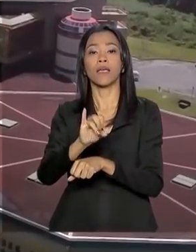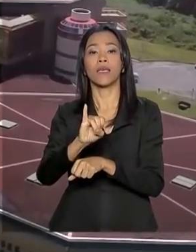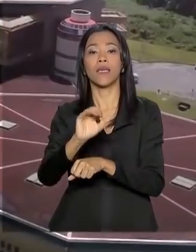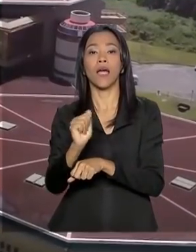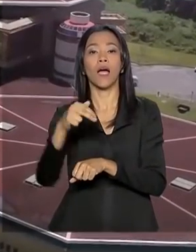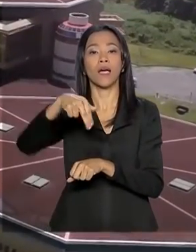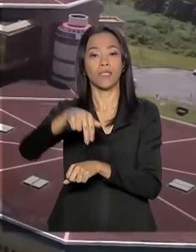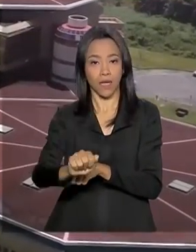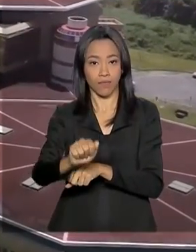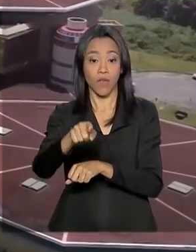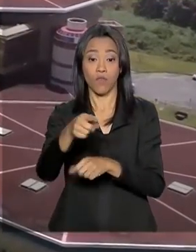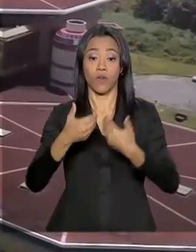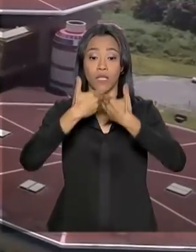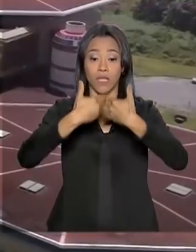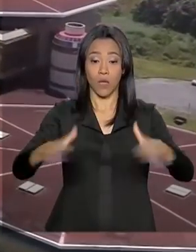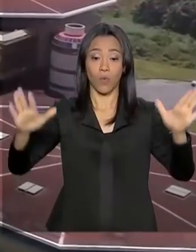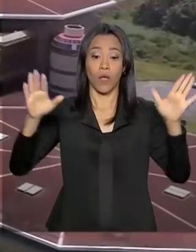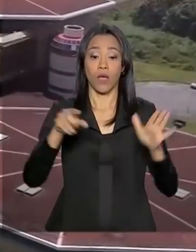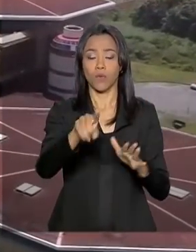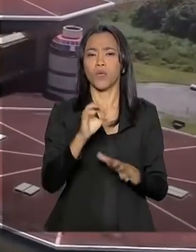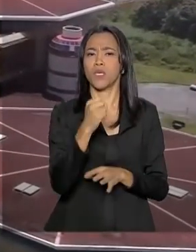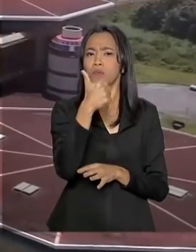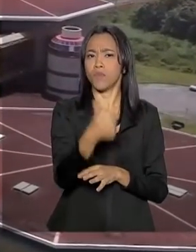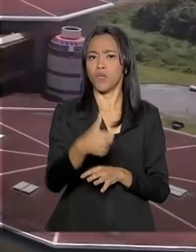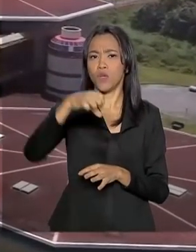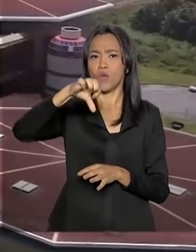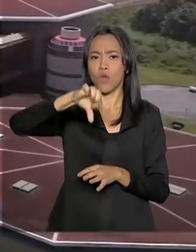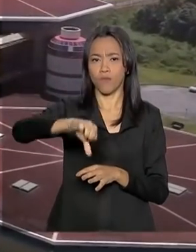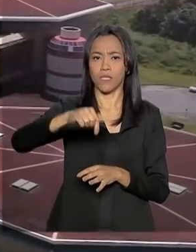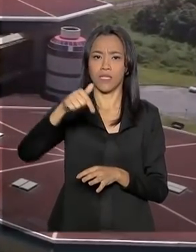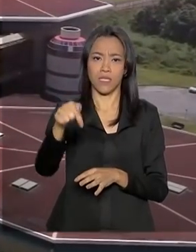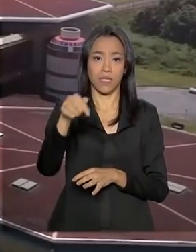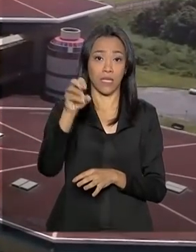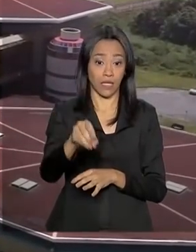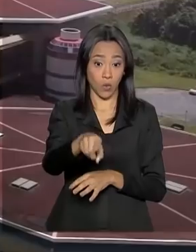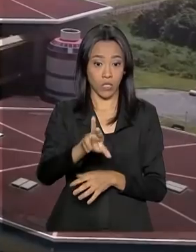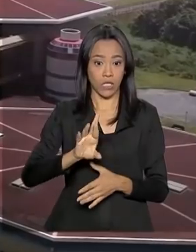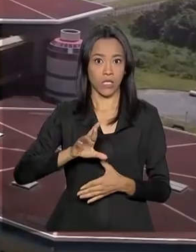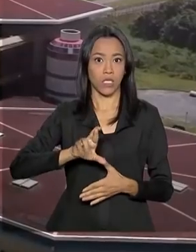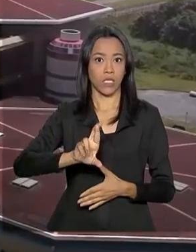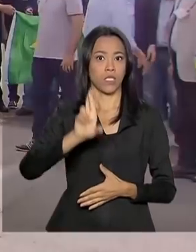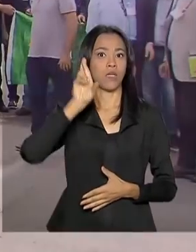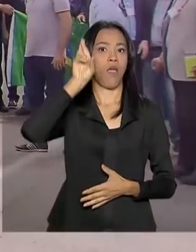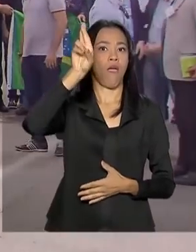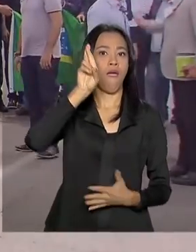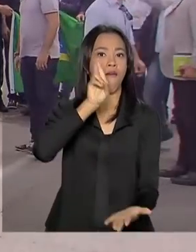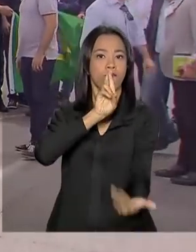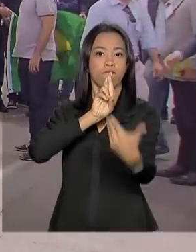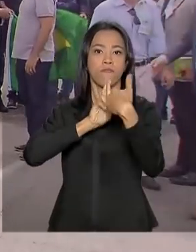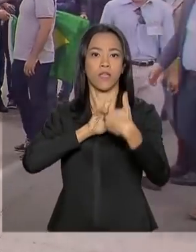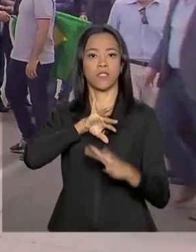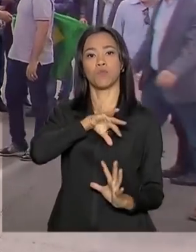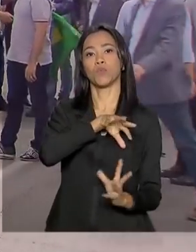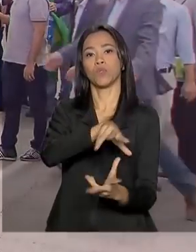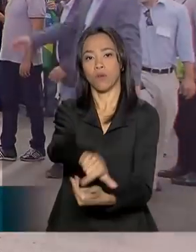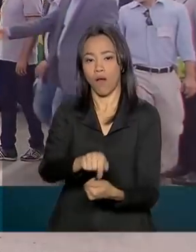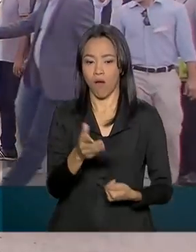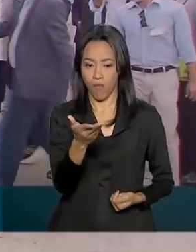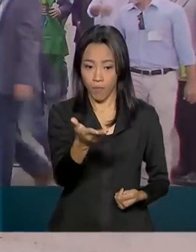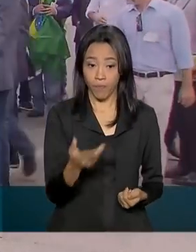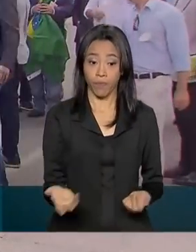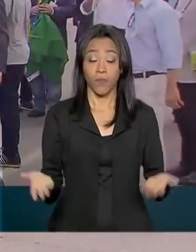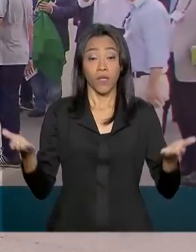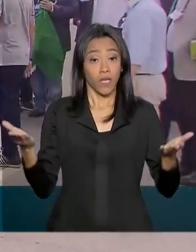inaugurado em 1970 e hoje é líder mundial na área espacial. E nesta terça-feira, a base de